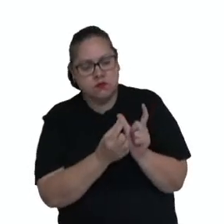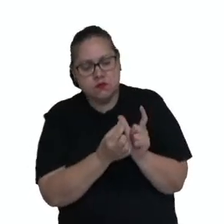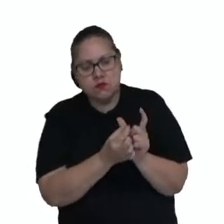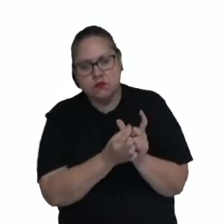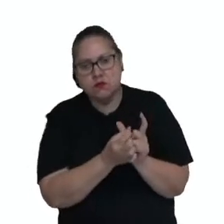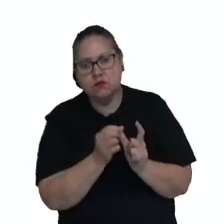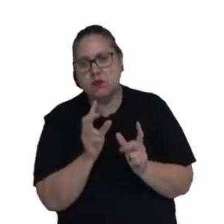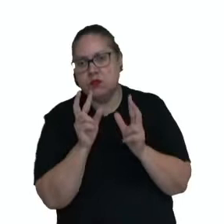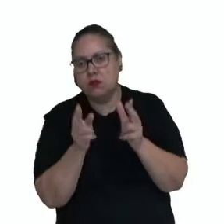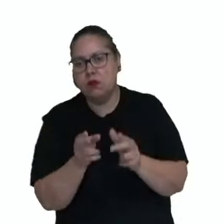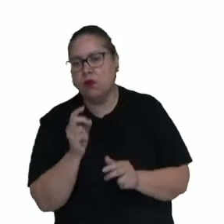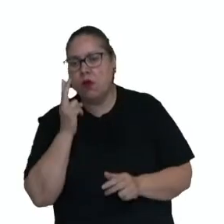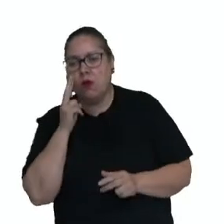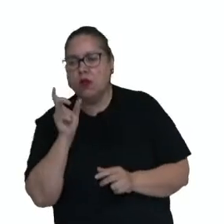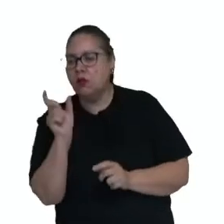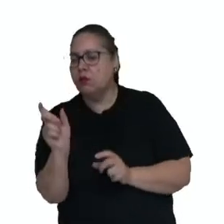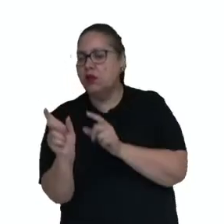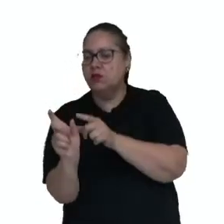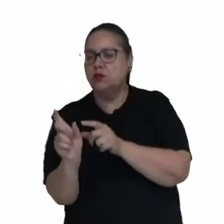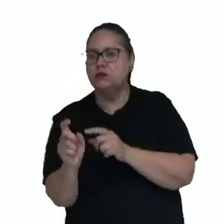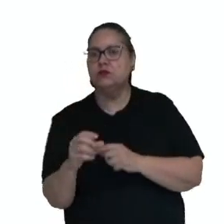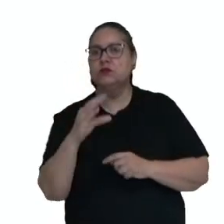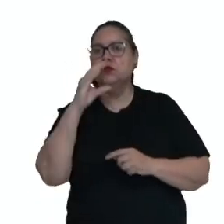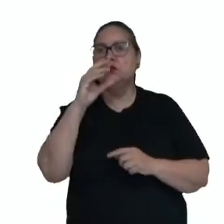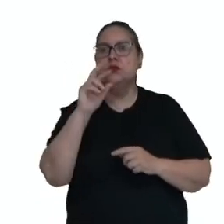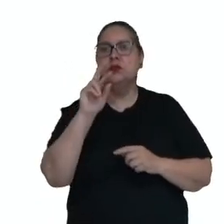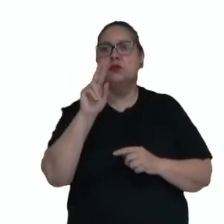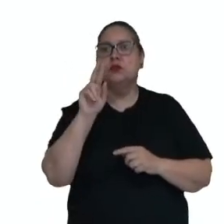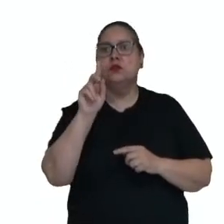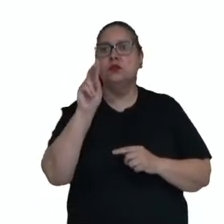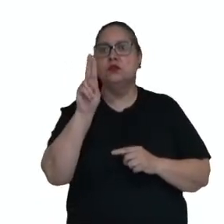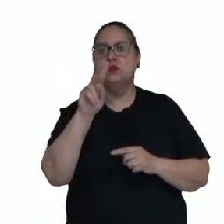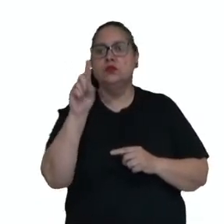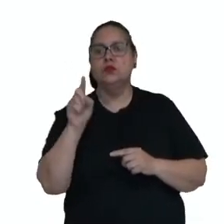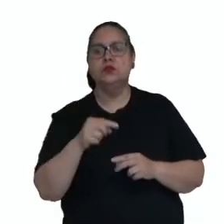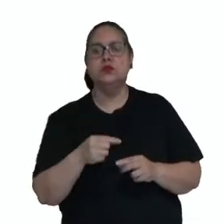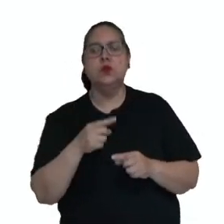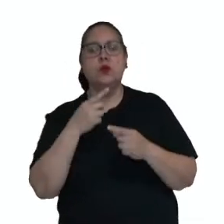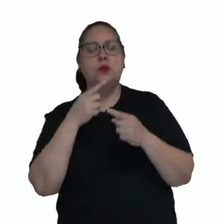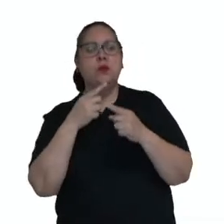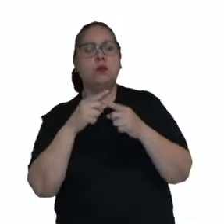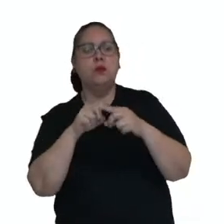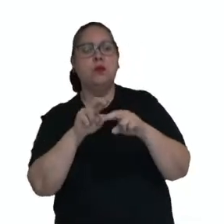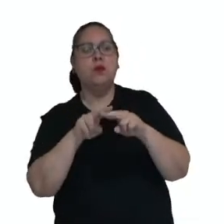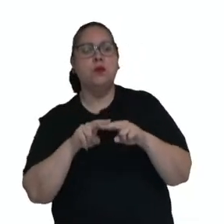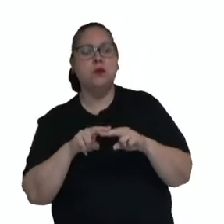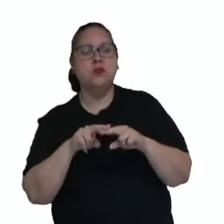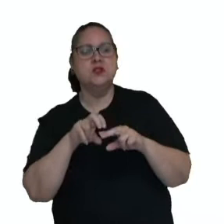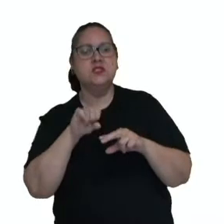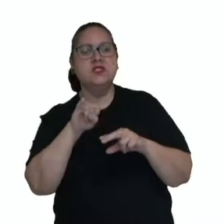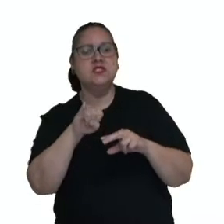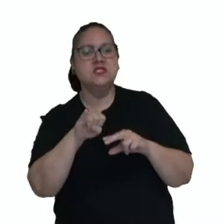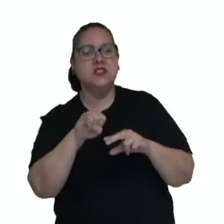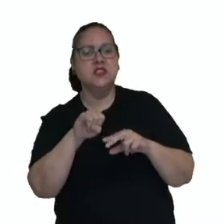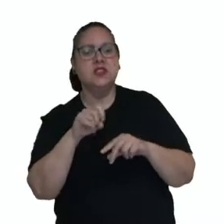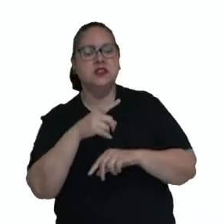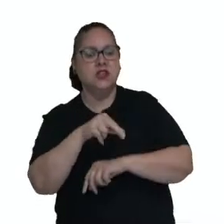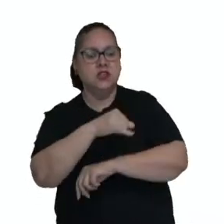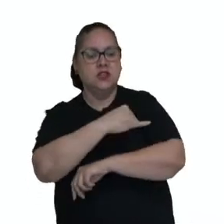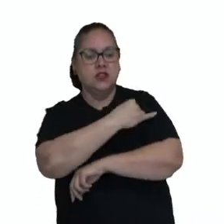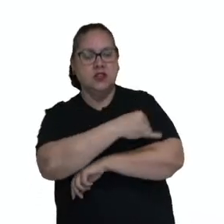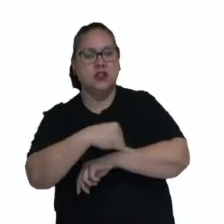eu olho a palavra cruz. Por se tratar de uma ilha, deram o nome de ilha de Vera Cruz.